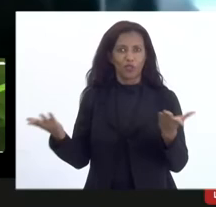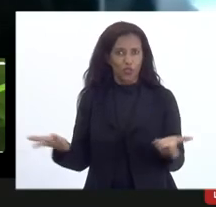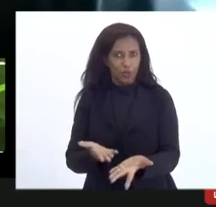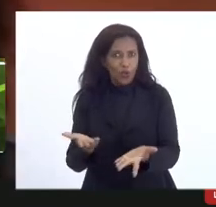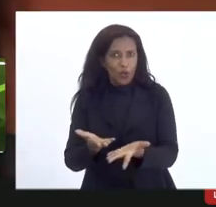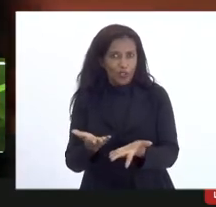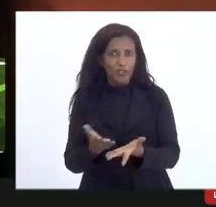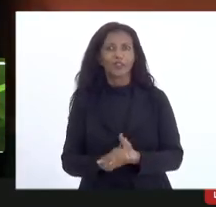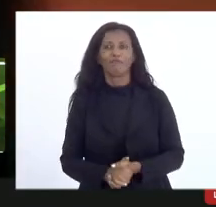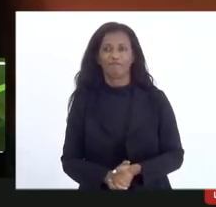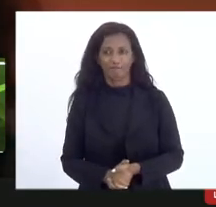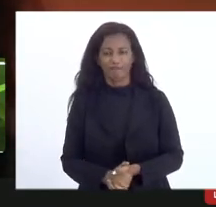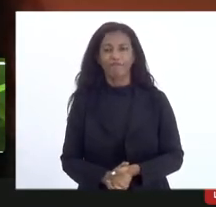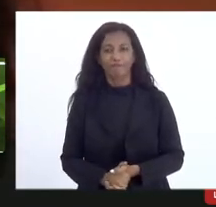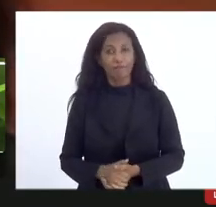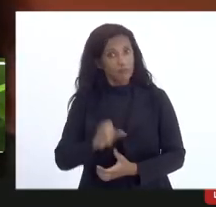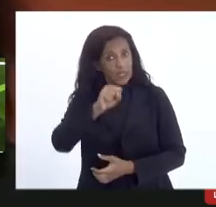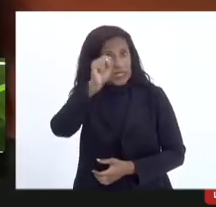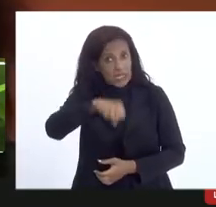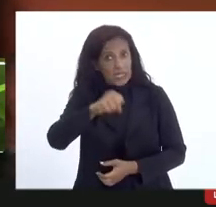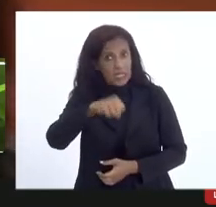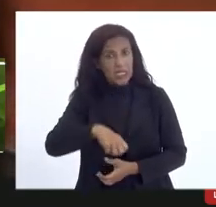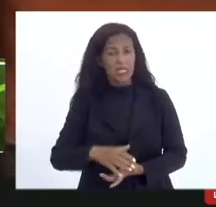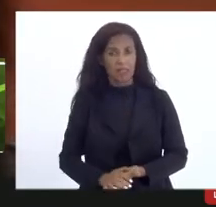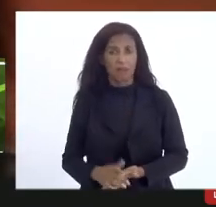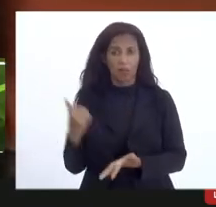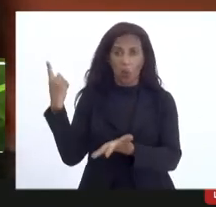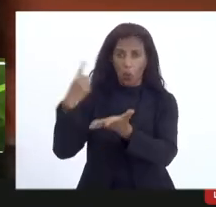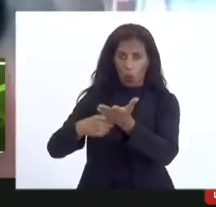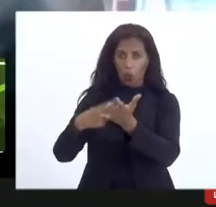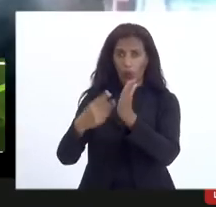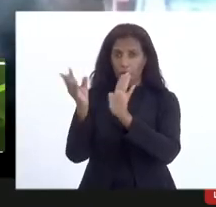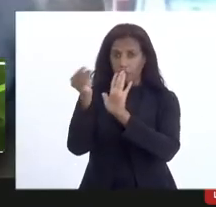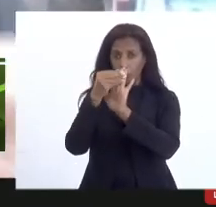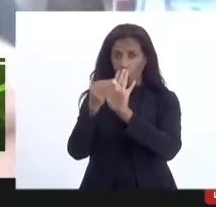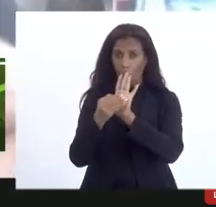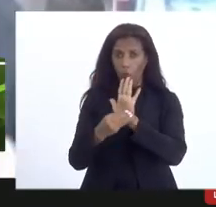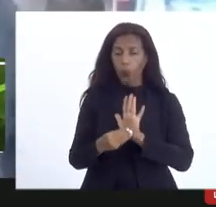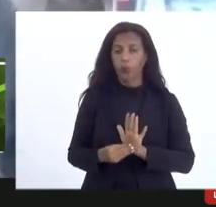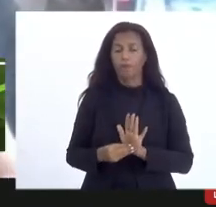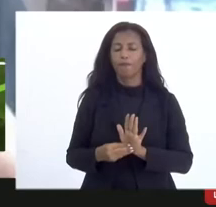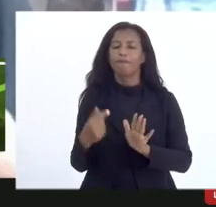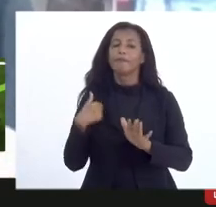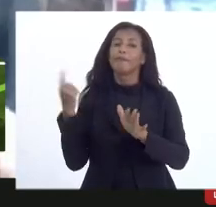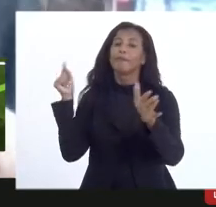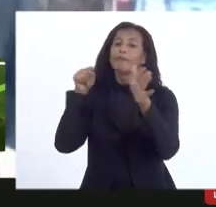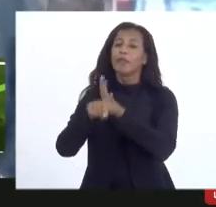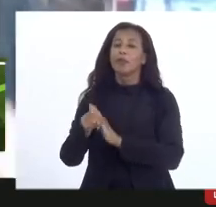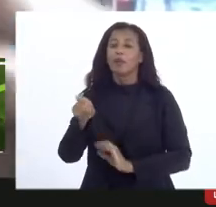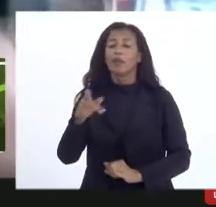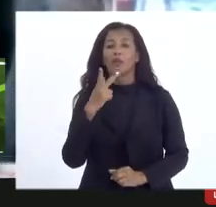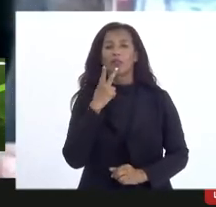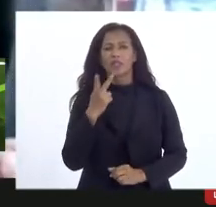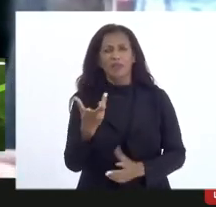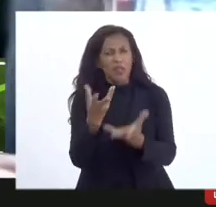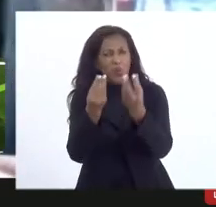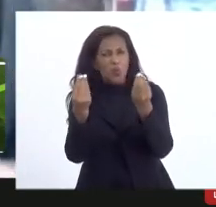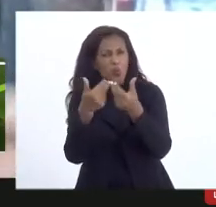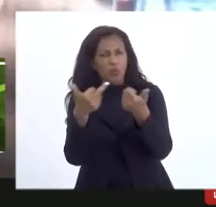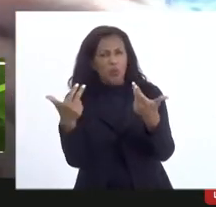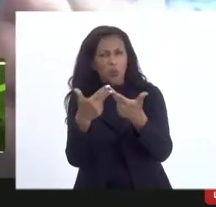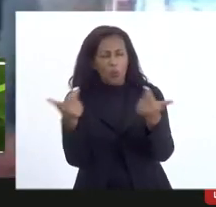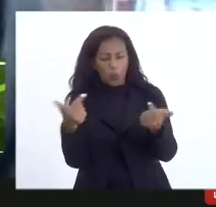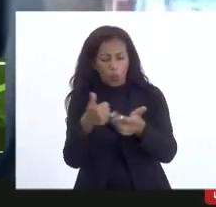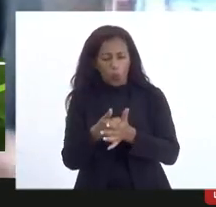sim estava prevendo isso de botar e agora a minha pergunta para você é seguinte é que você está falando muitas coisas